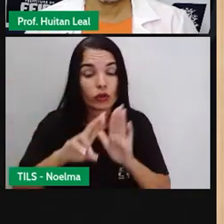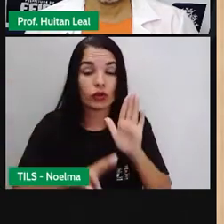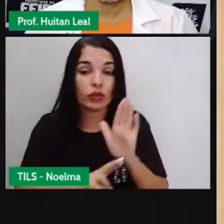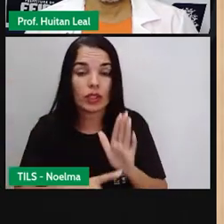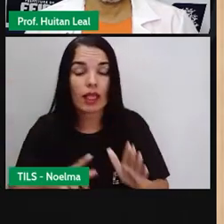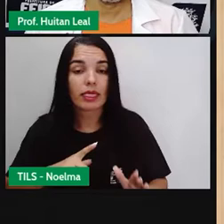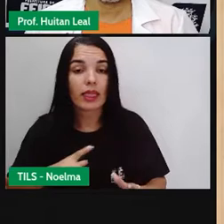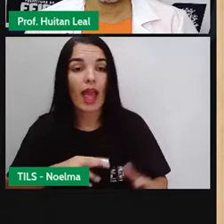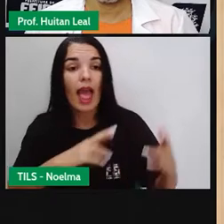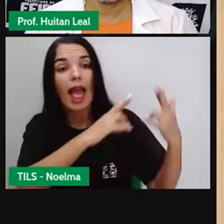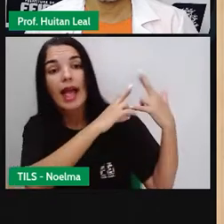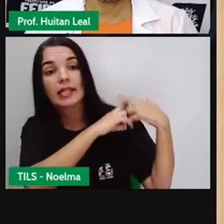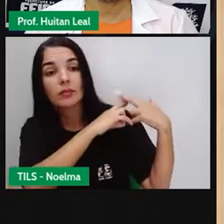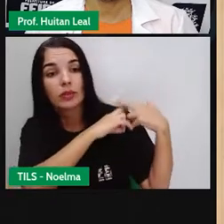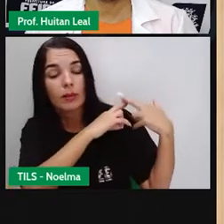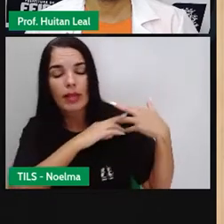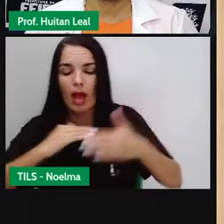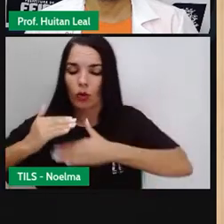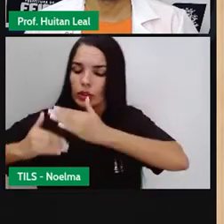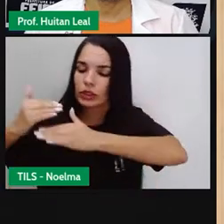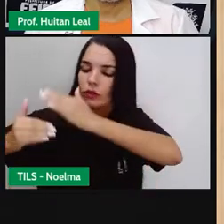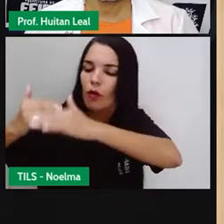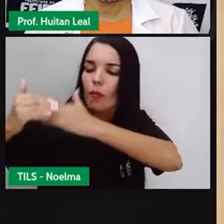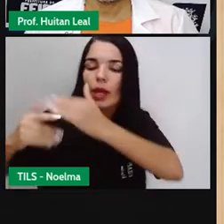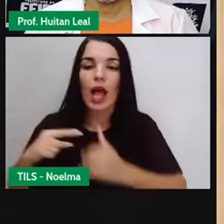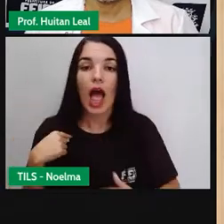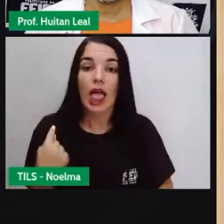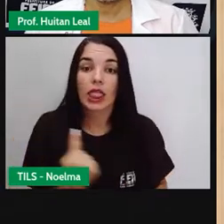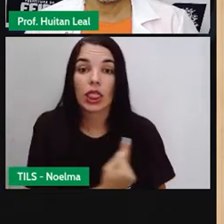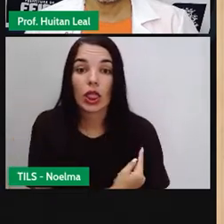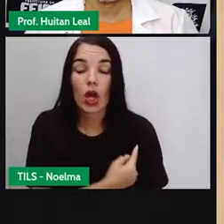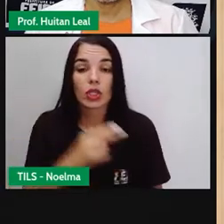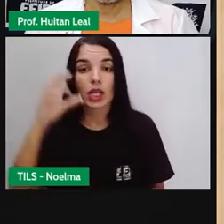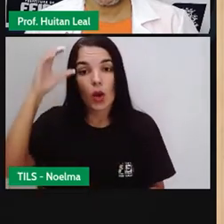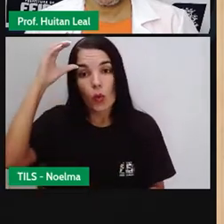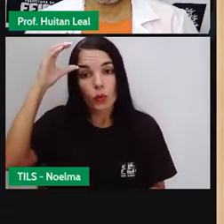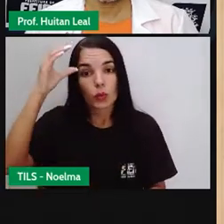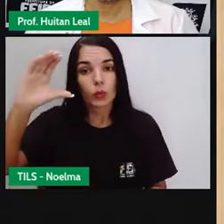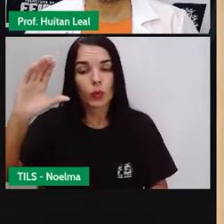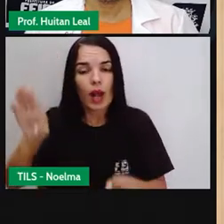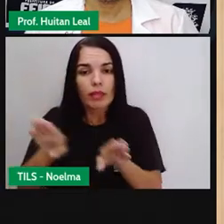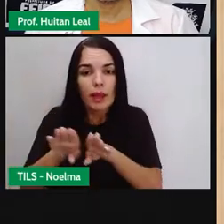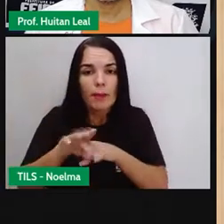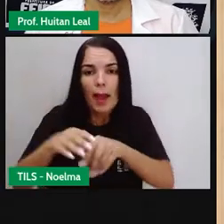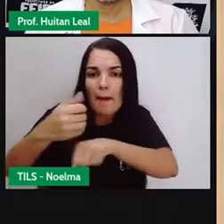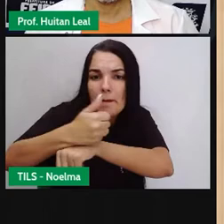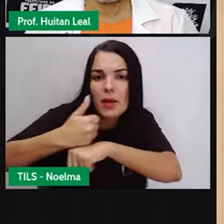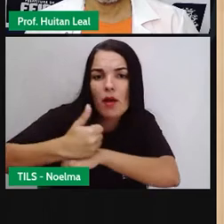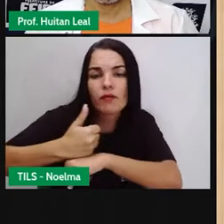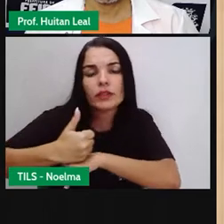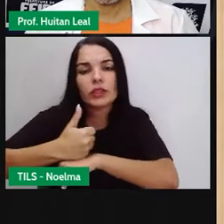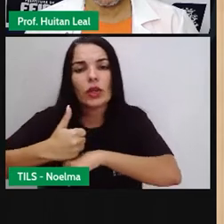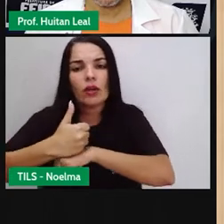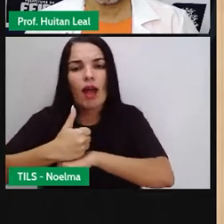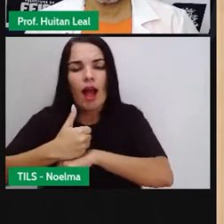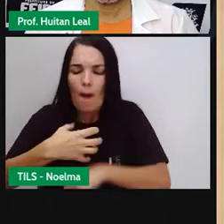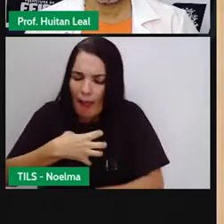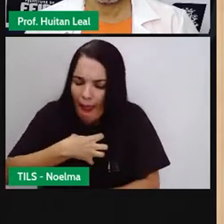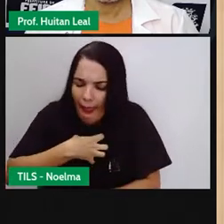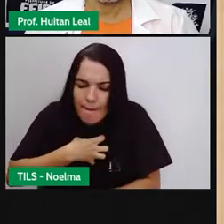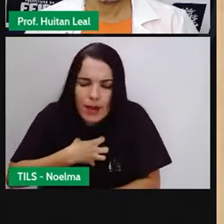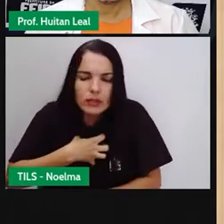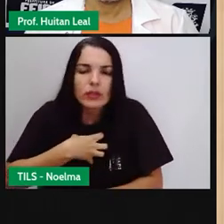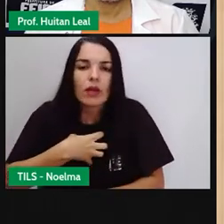desenvolvimento da nossa cultura, desenvolvimento profissional, desenvolvimento emocional.